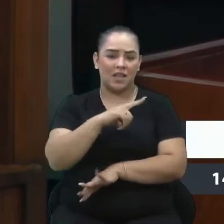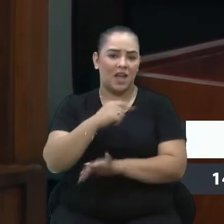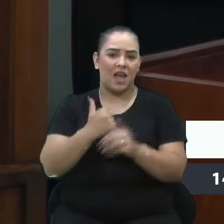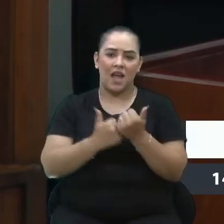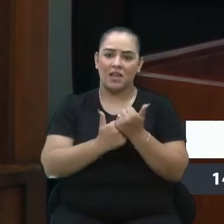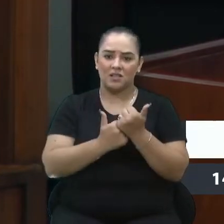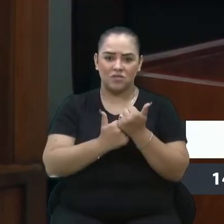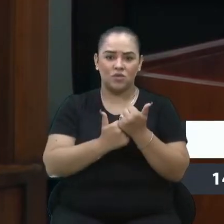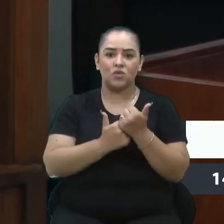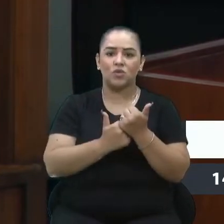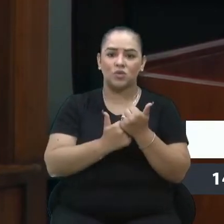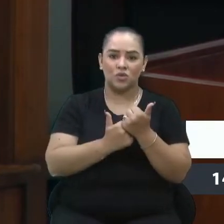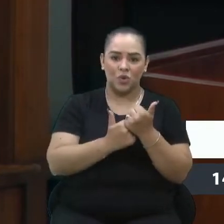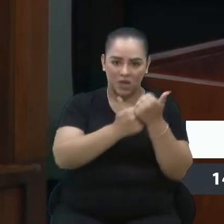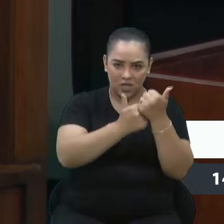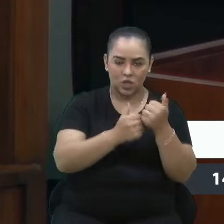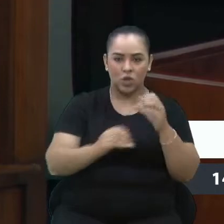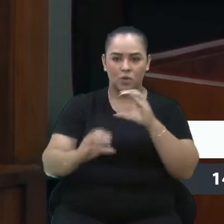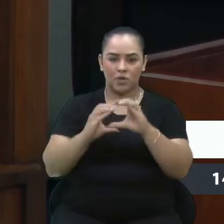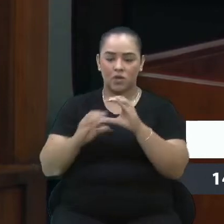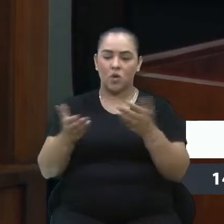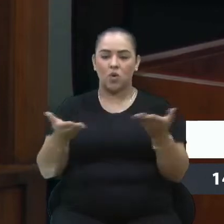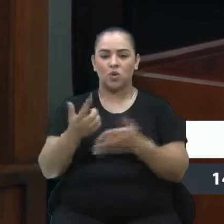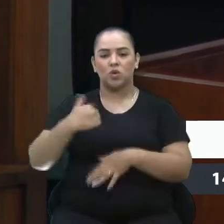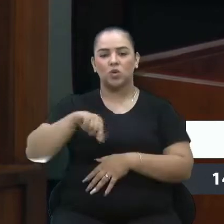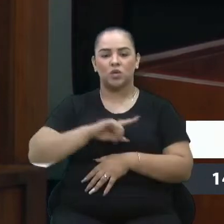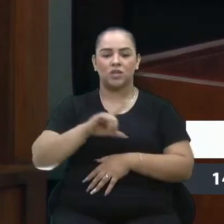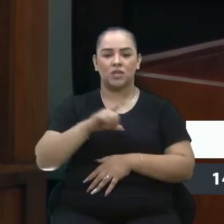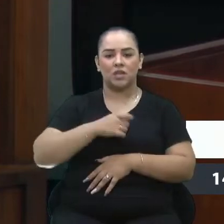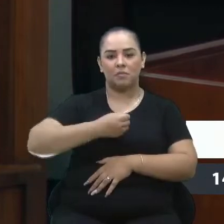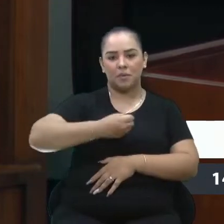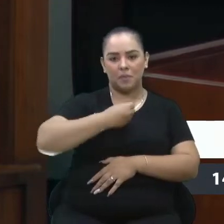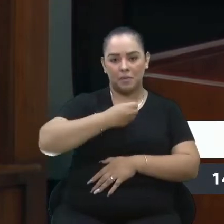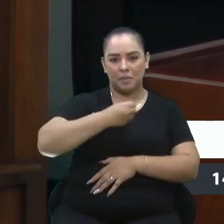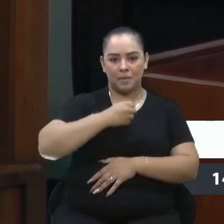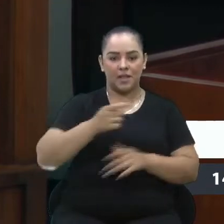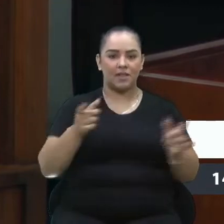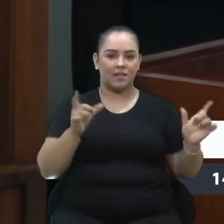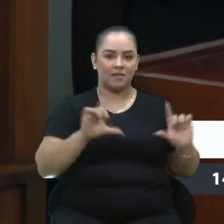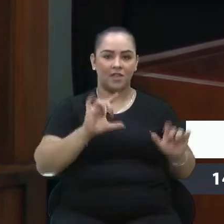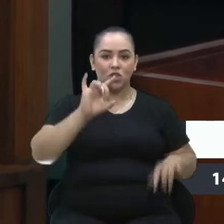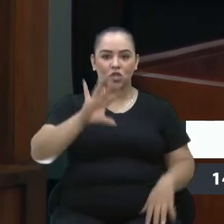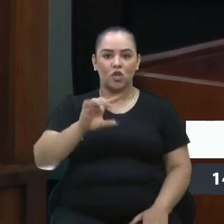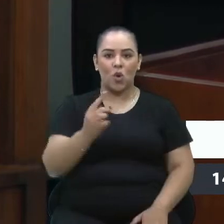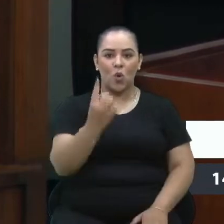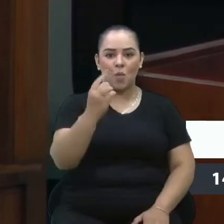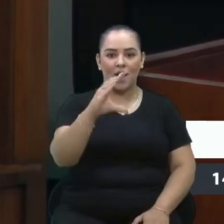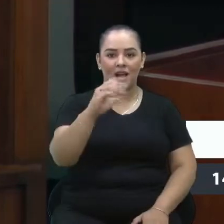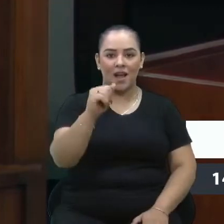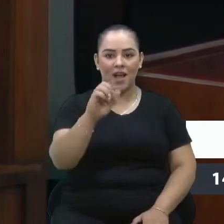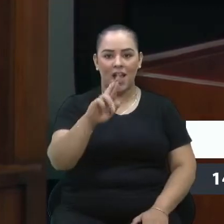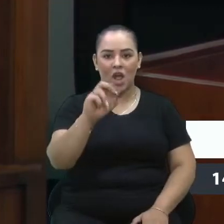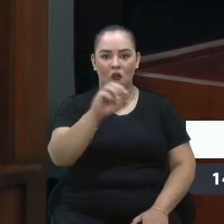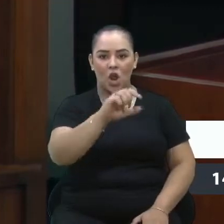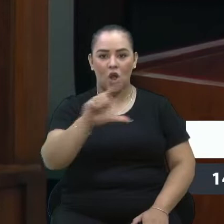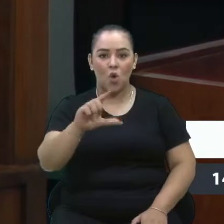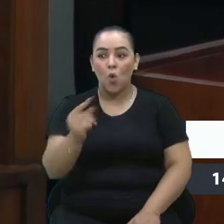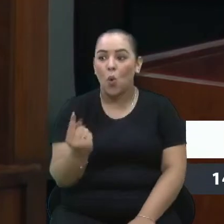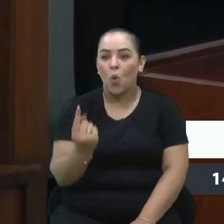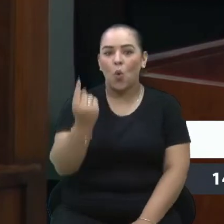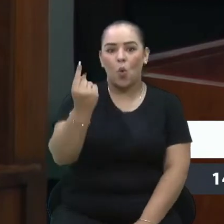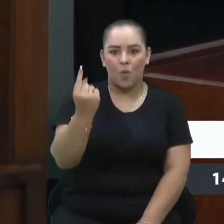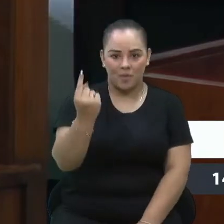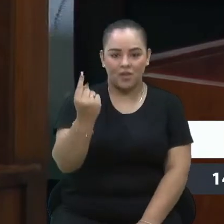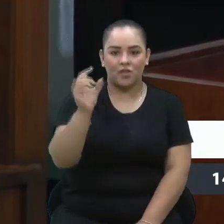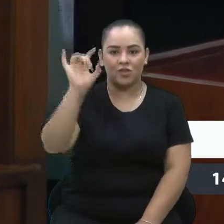comunicação. Agora, o quadro hoje de jornalistas da TV é só a Carol, a nossa jornalista Carol, que está hoje